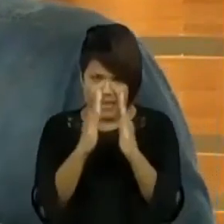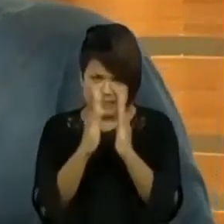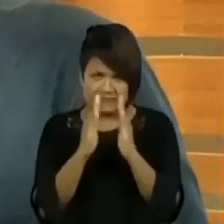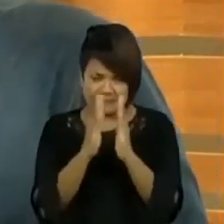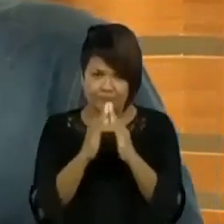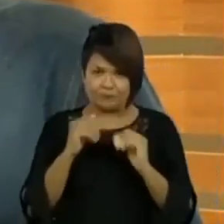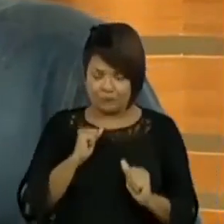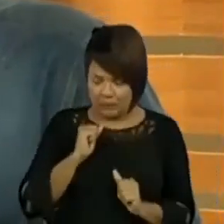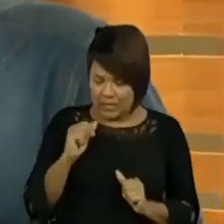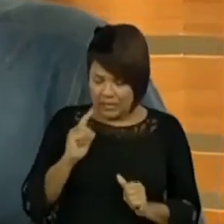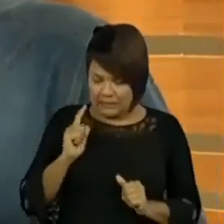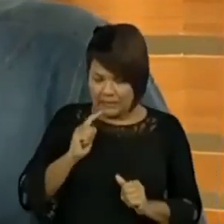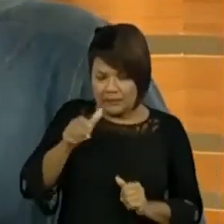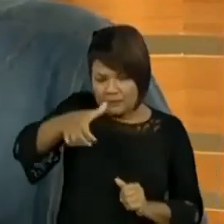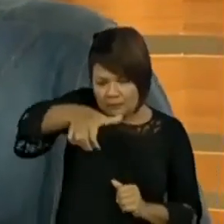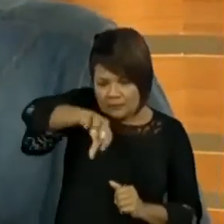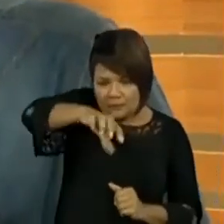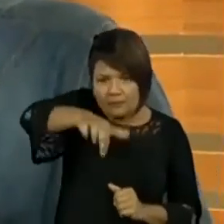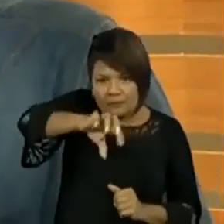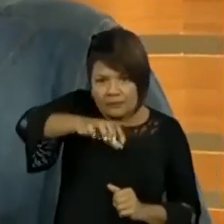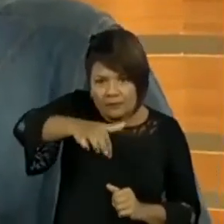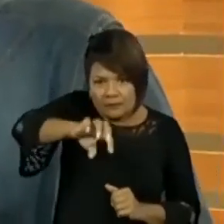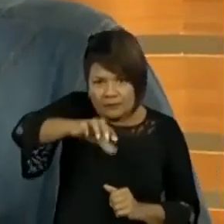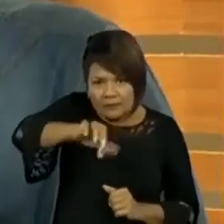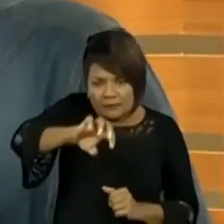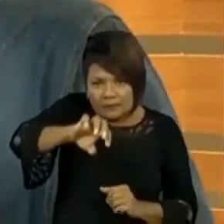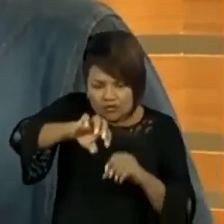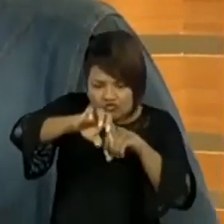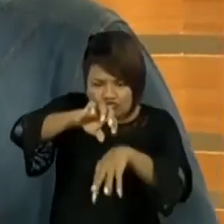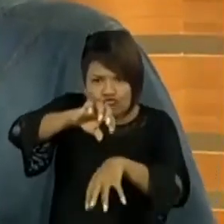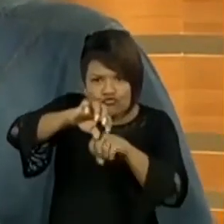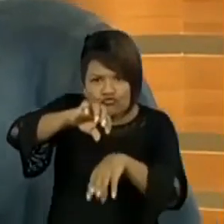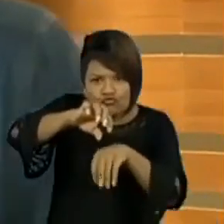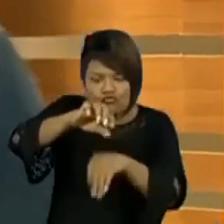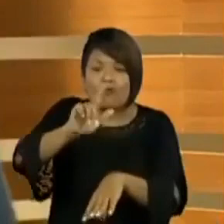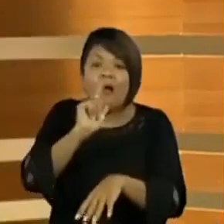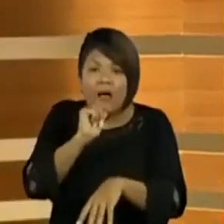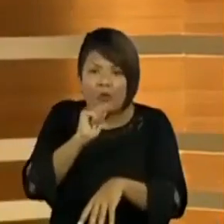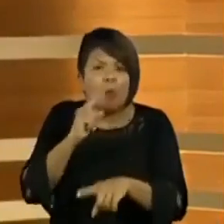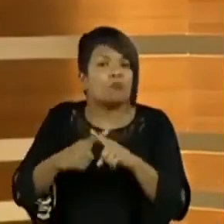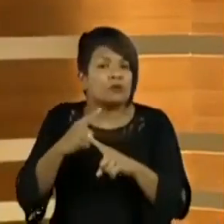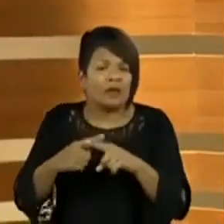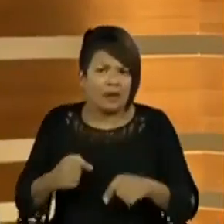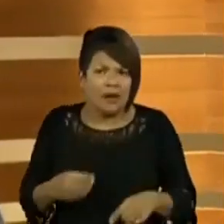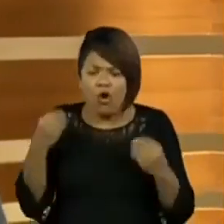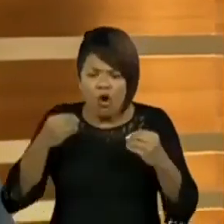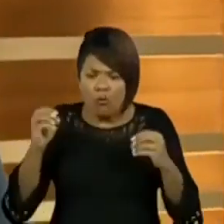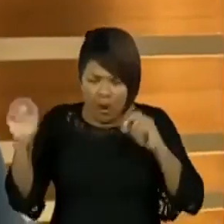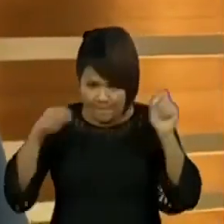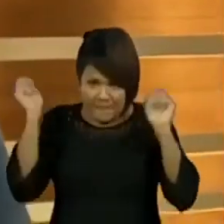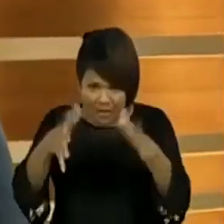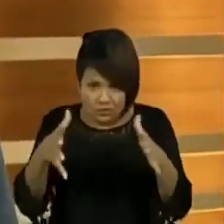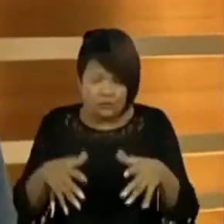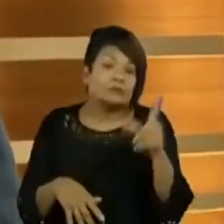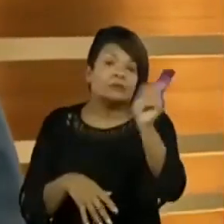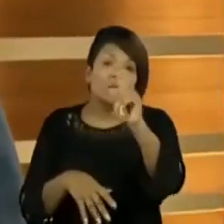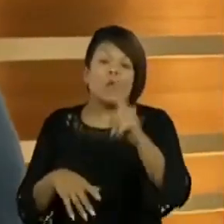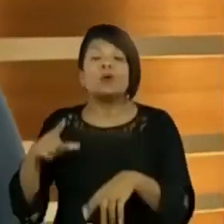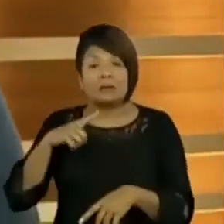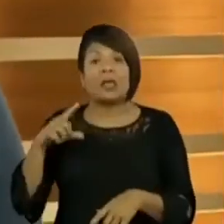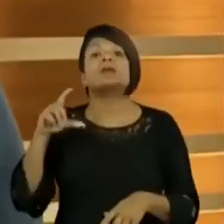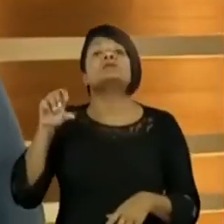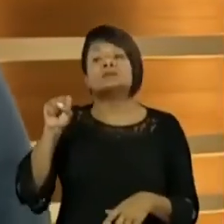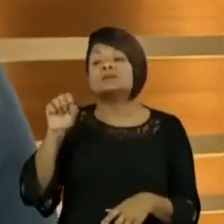residência e sai água? A torneira? Essa água, ela só sai porque tem saneamento básico, isso é bem interessante. Pode